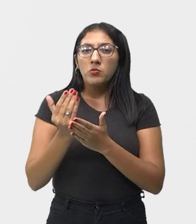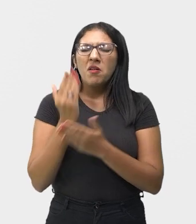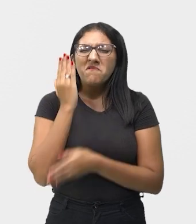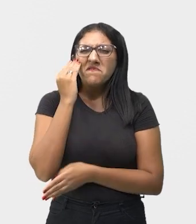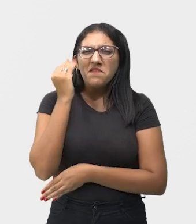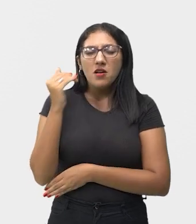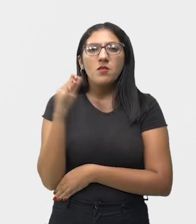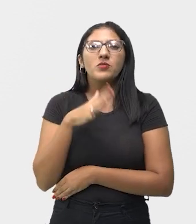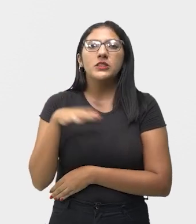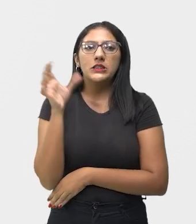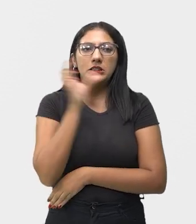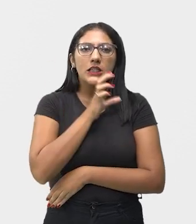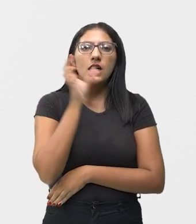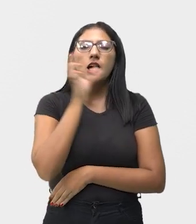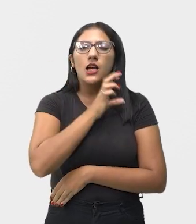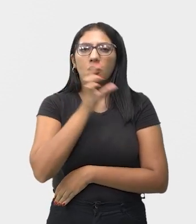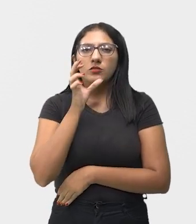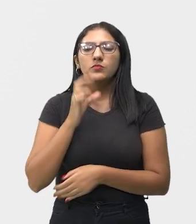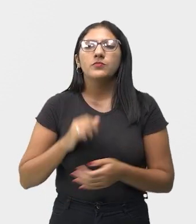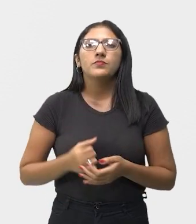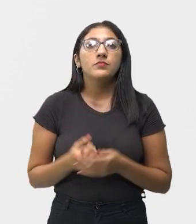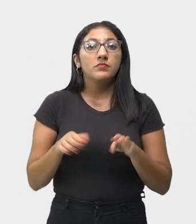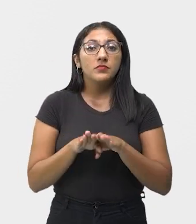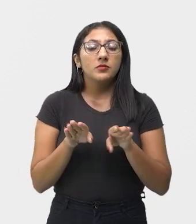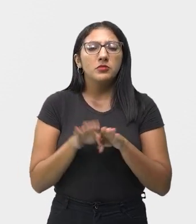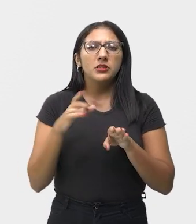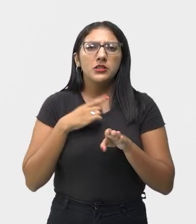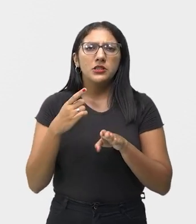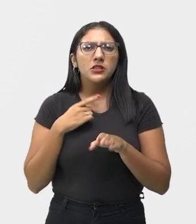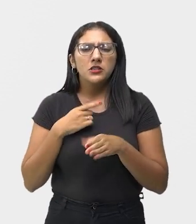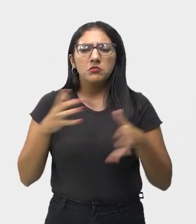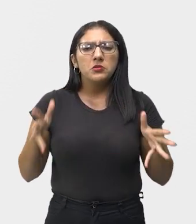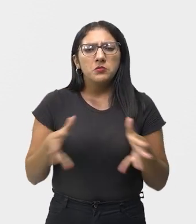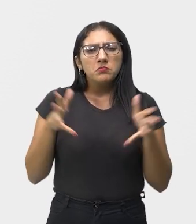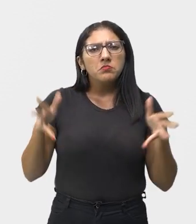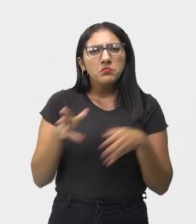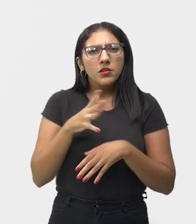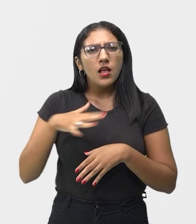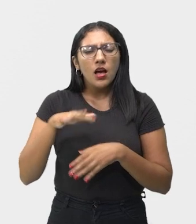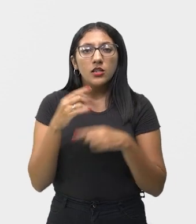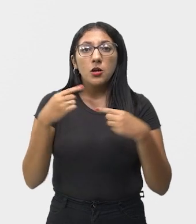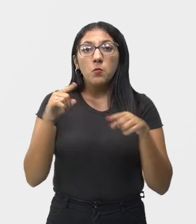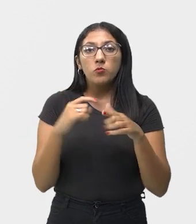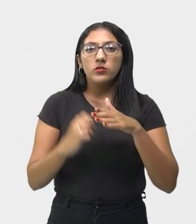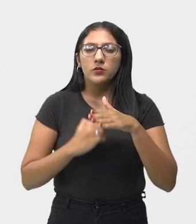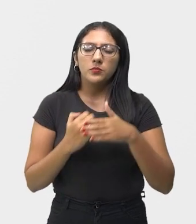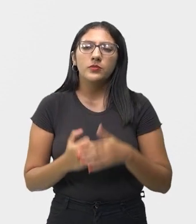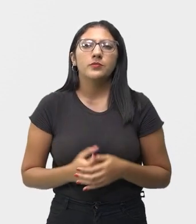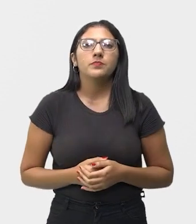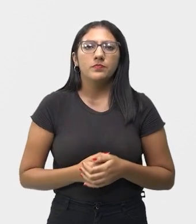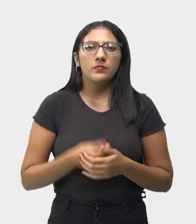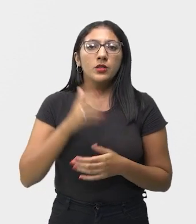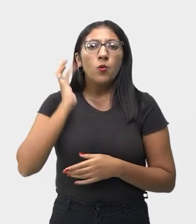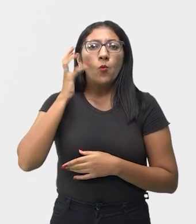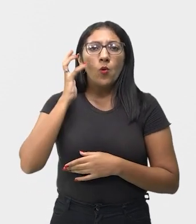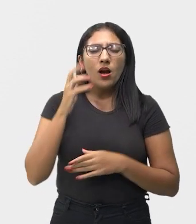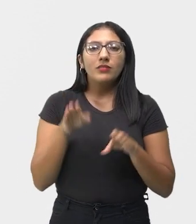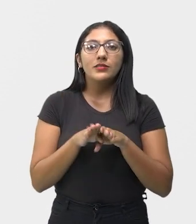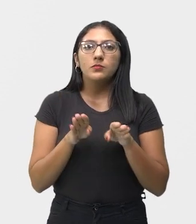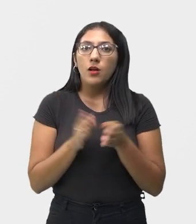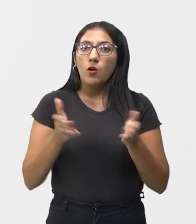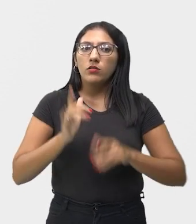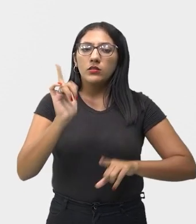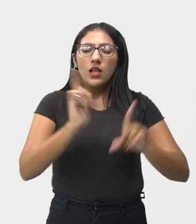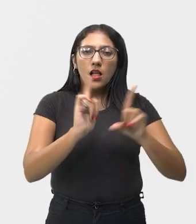rapidamente, o que também deu impulso à indústria musical. Assim como o rádio, a